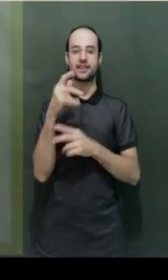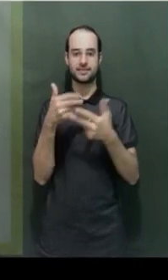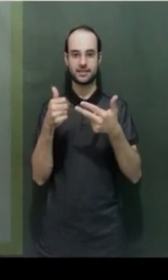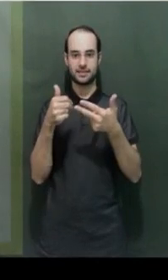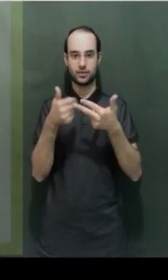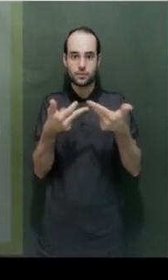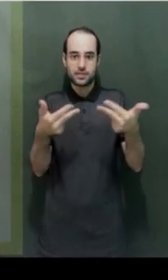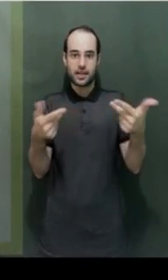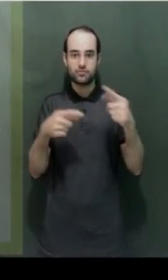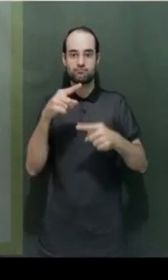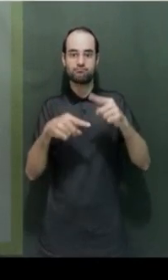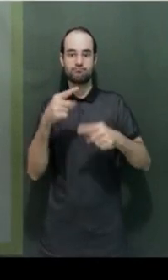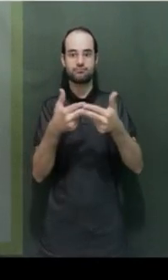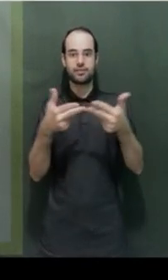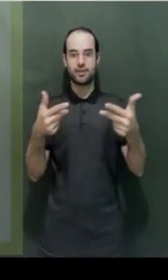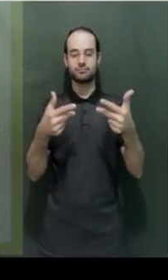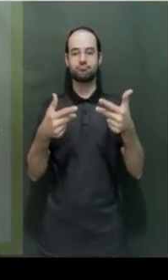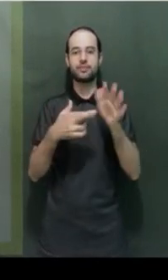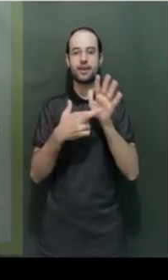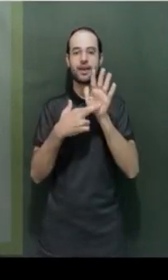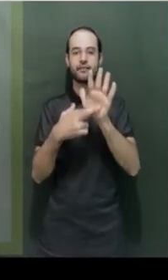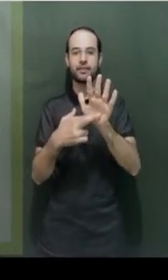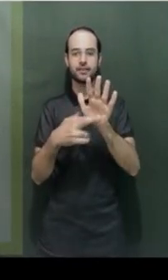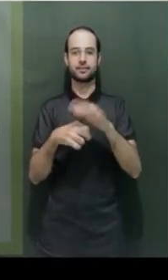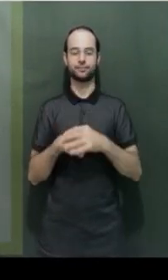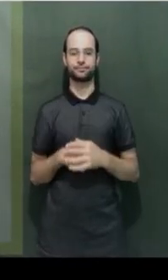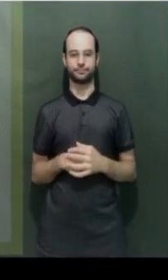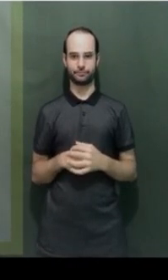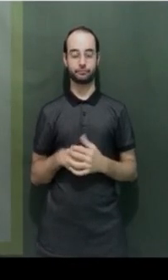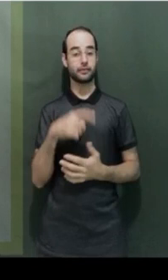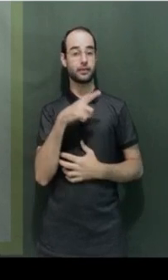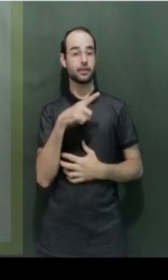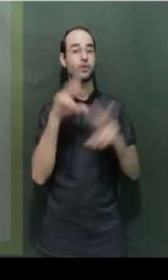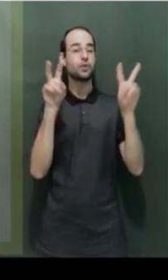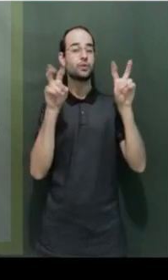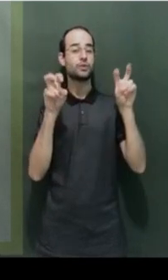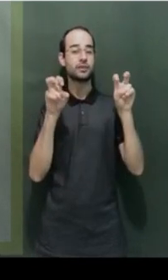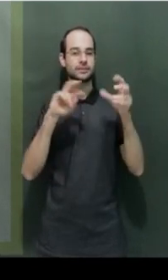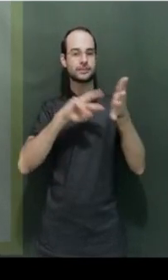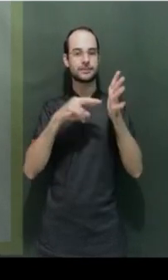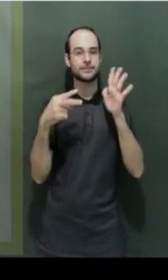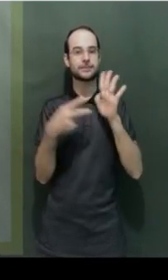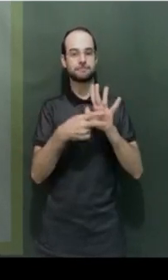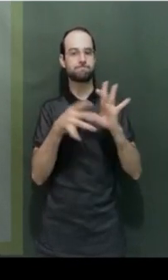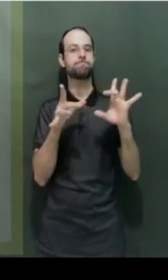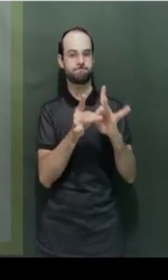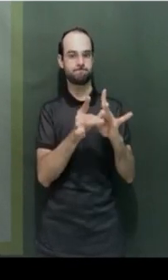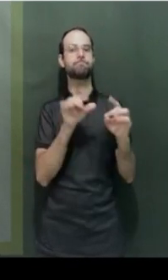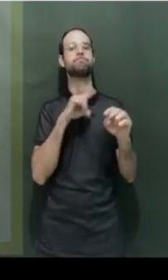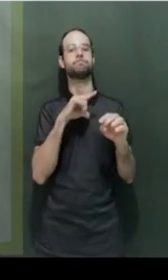Então, o que são os objetos de referência? Eles têm significados associados,